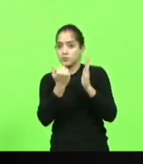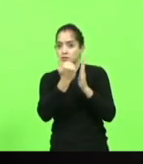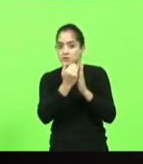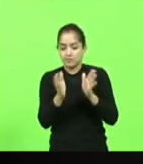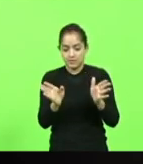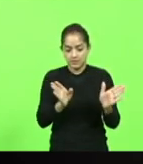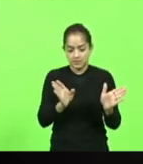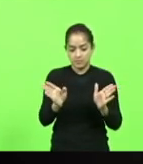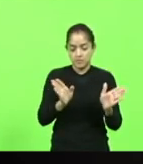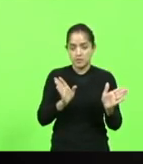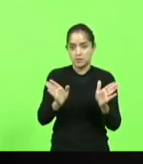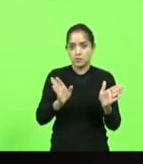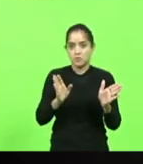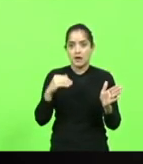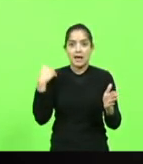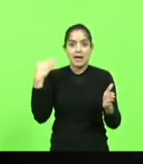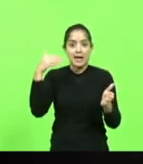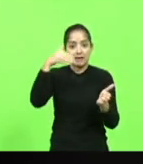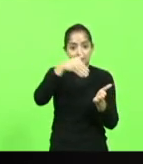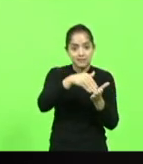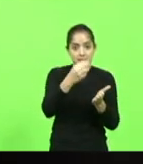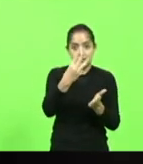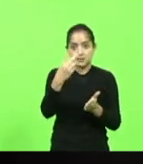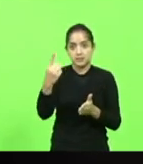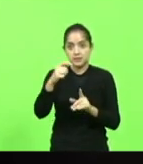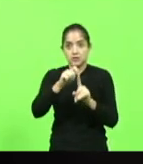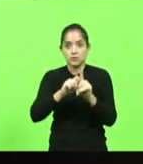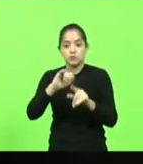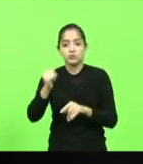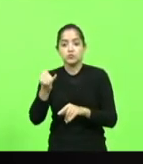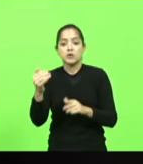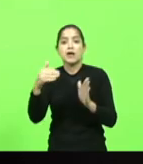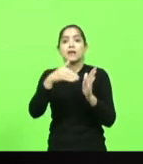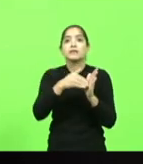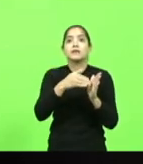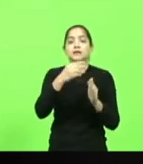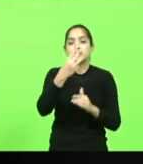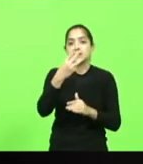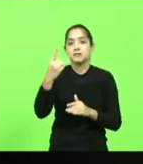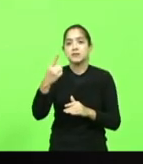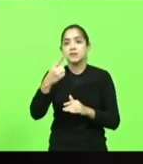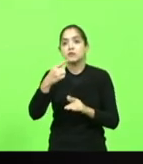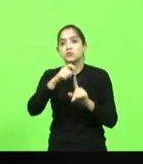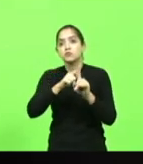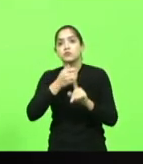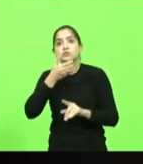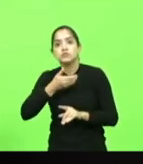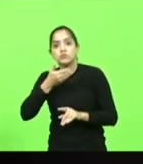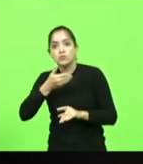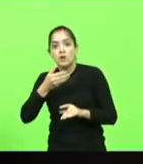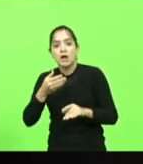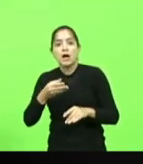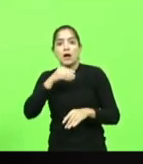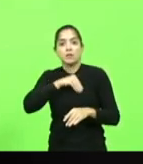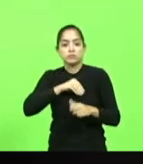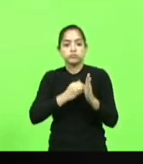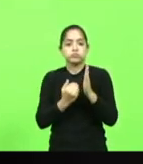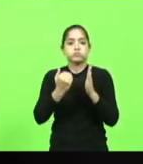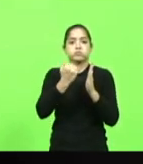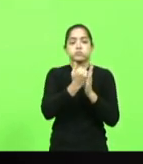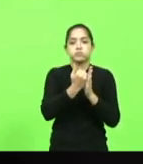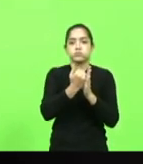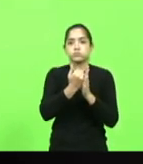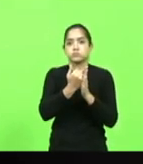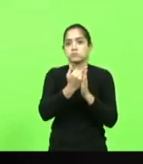porque diz que até 31 de janeiro deste ano 31 de dezembro deste ano não pode fazer nenhuma crescimento na folha a não ser substituição